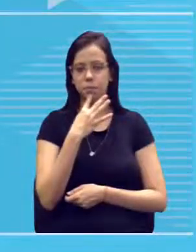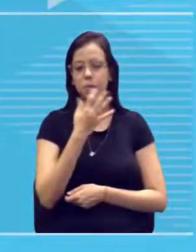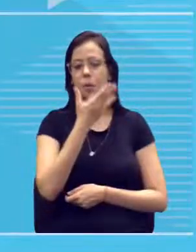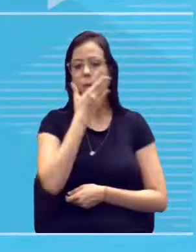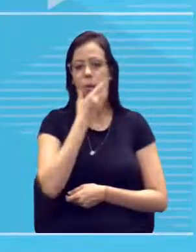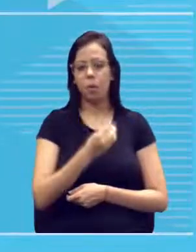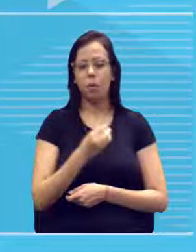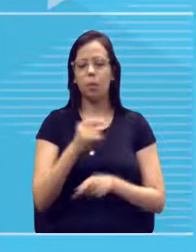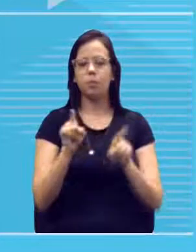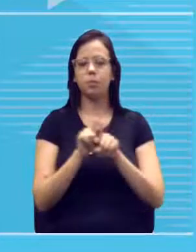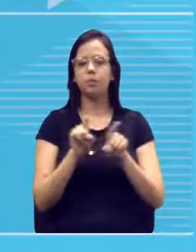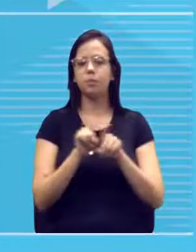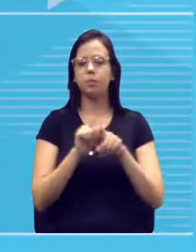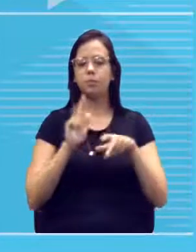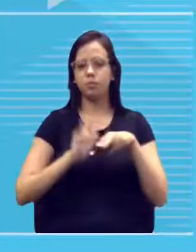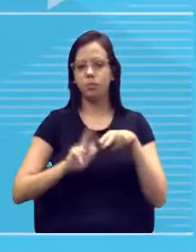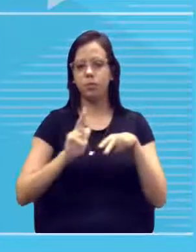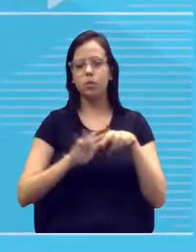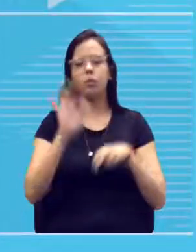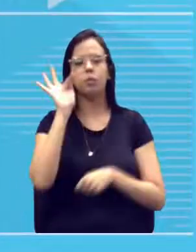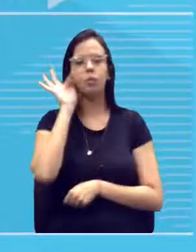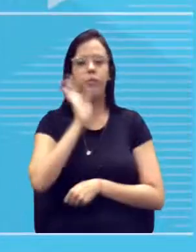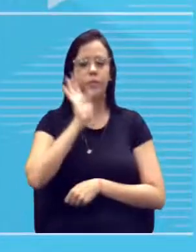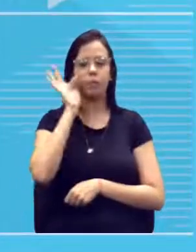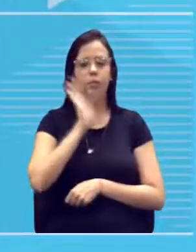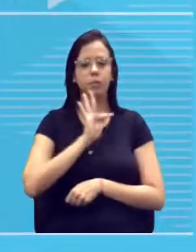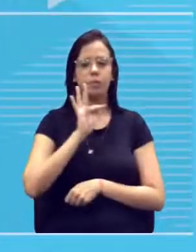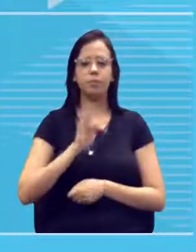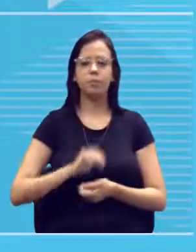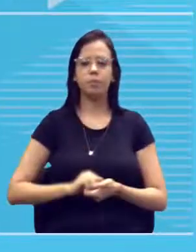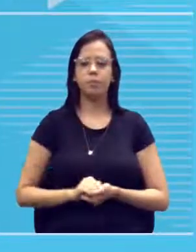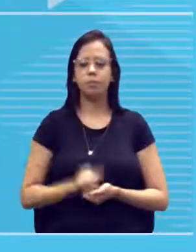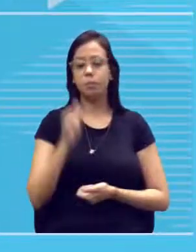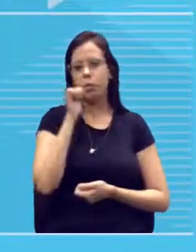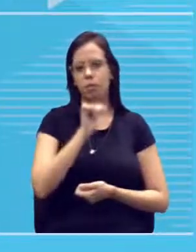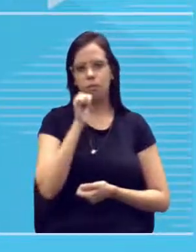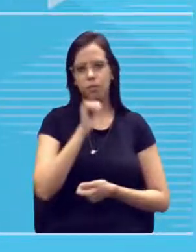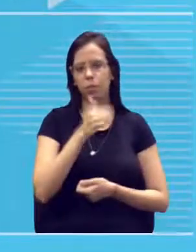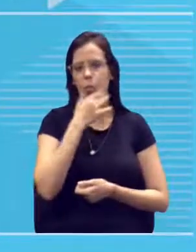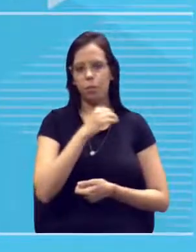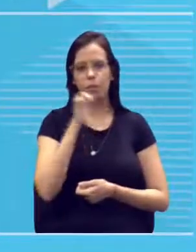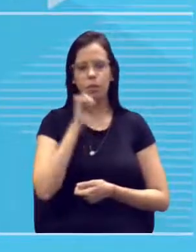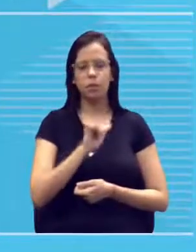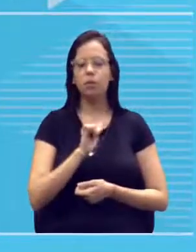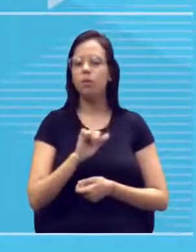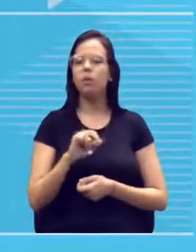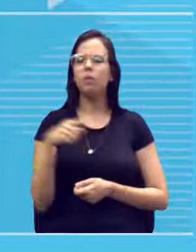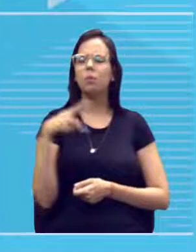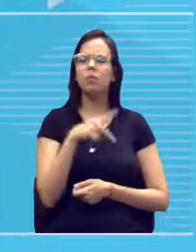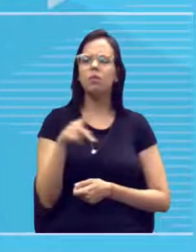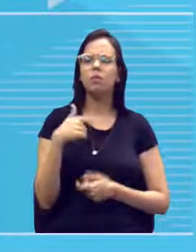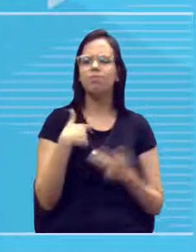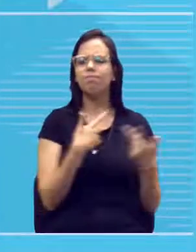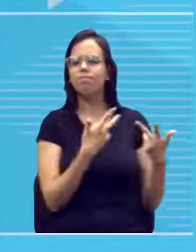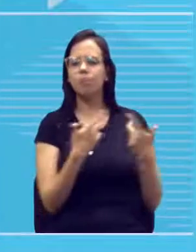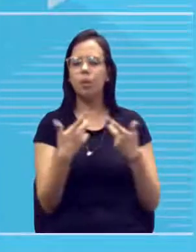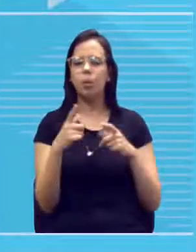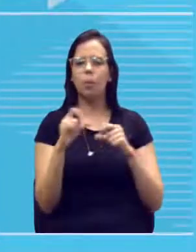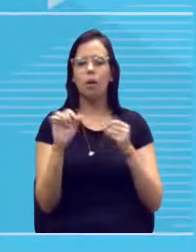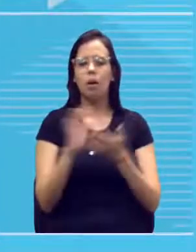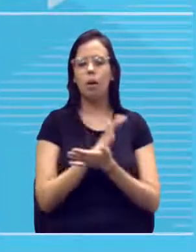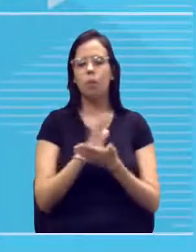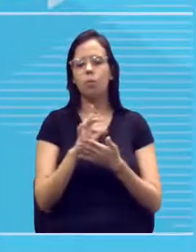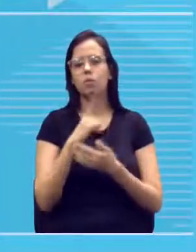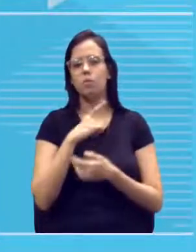Masculino e o sexo biológico feminino, certo? A professora, vendo que alguns deles são